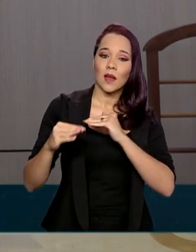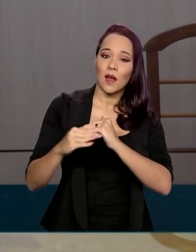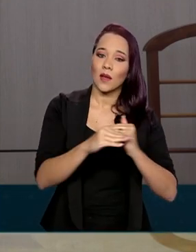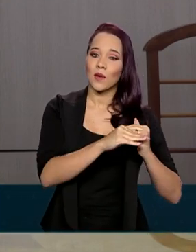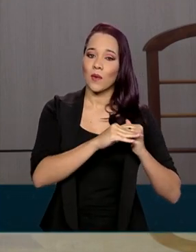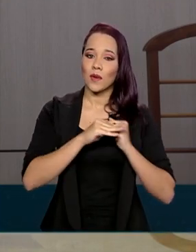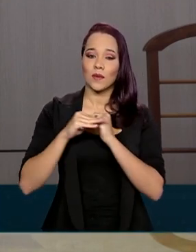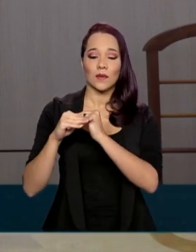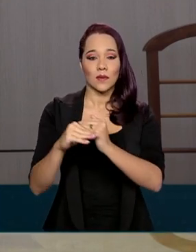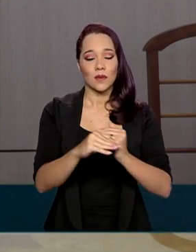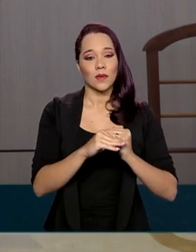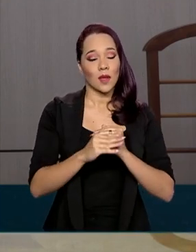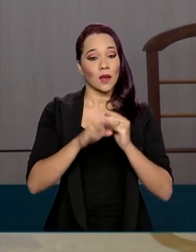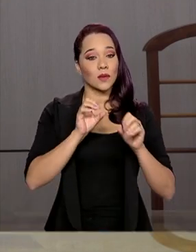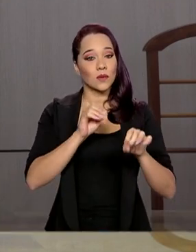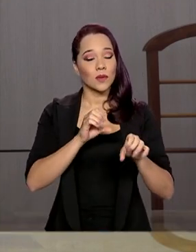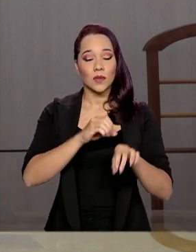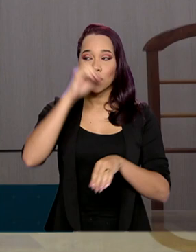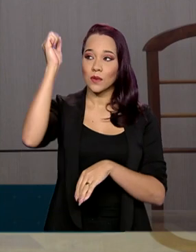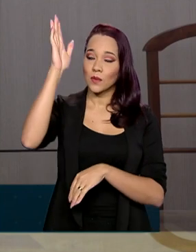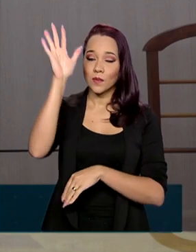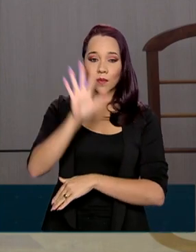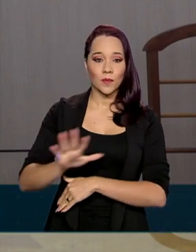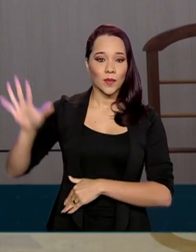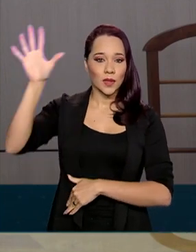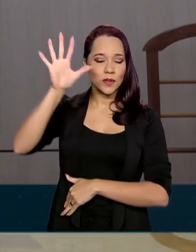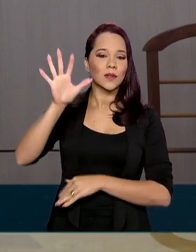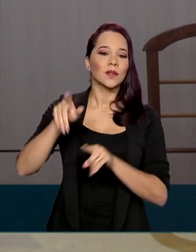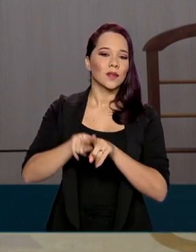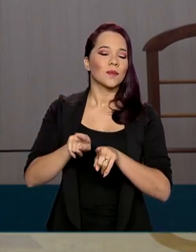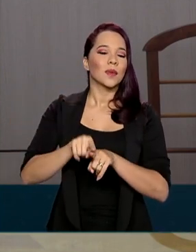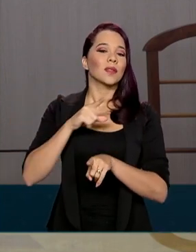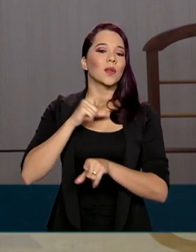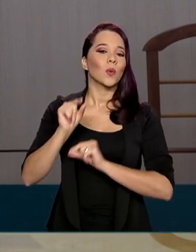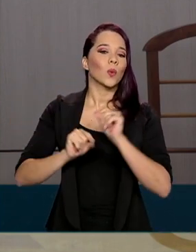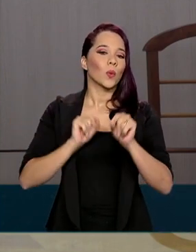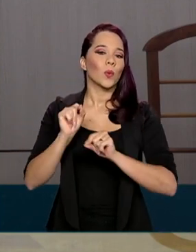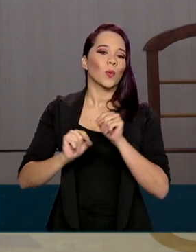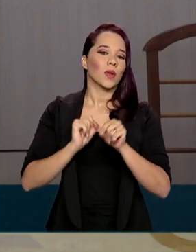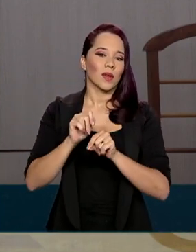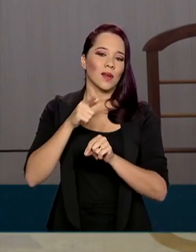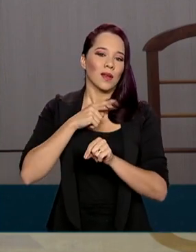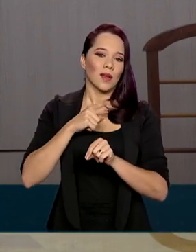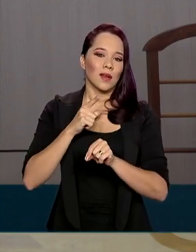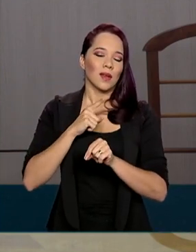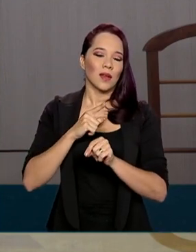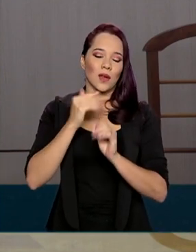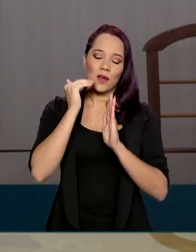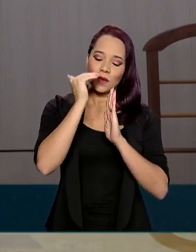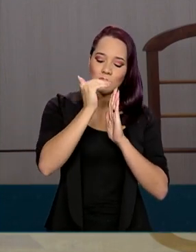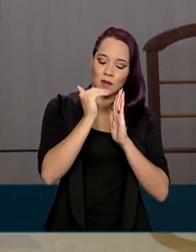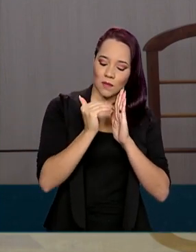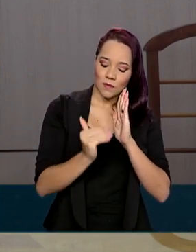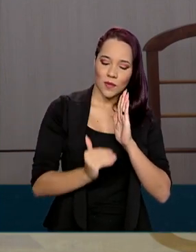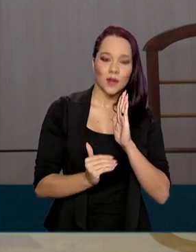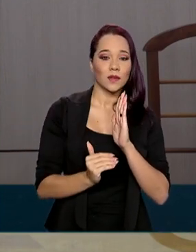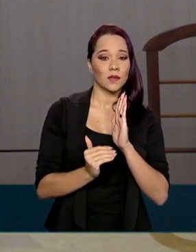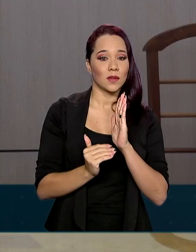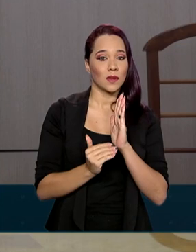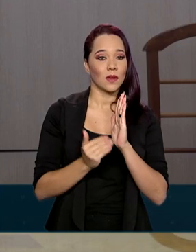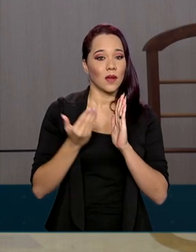do ensino em todo o país e busca também estabelecer, então, essas